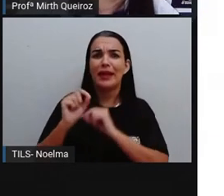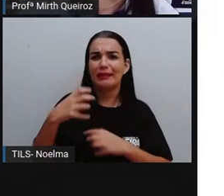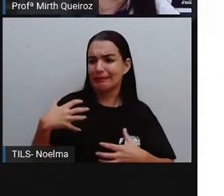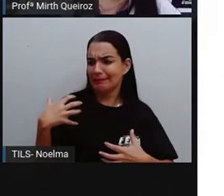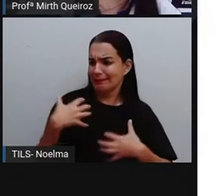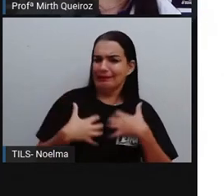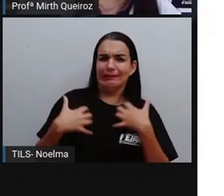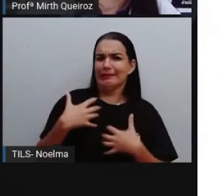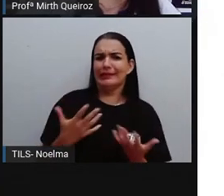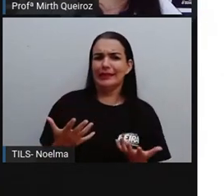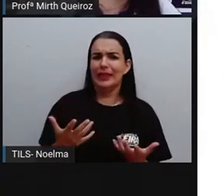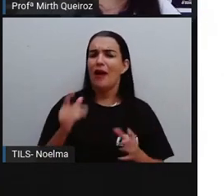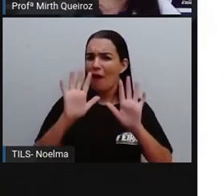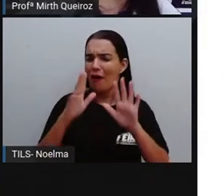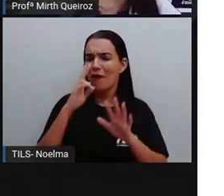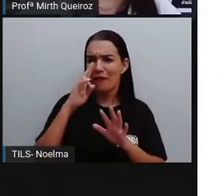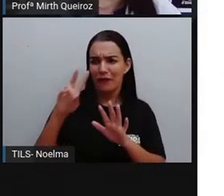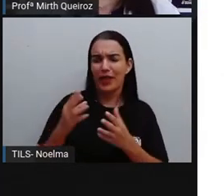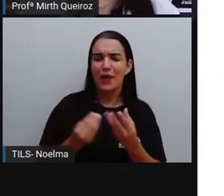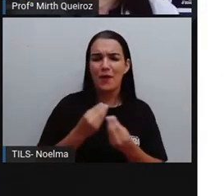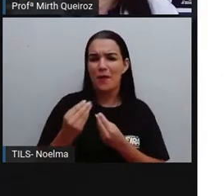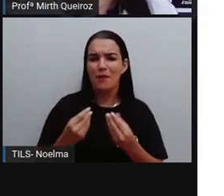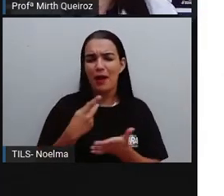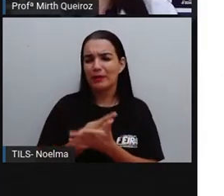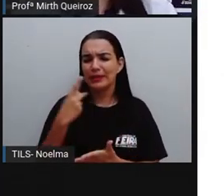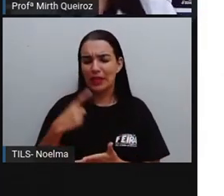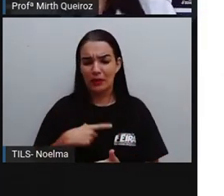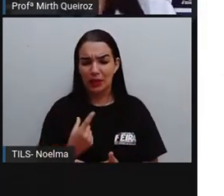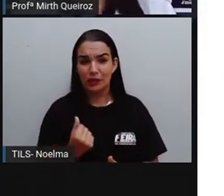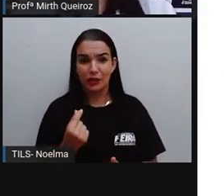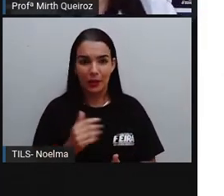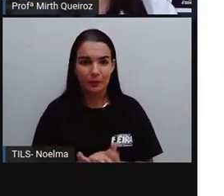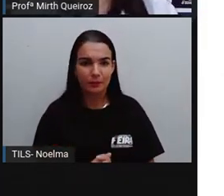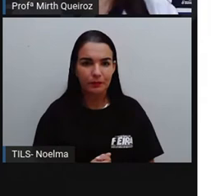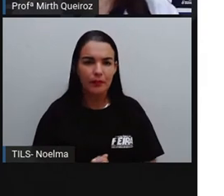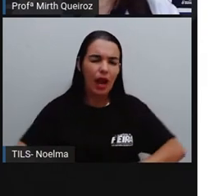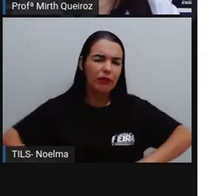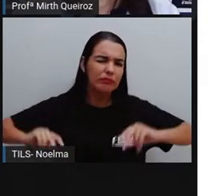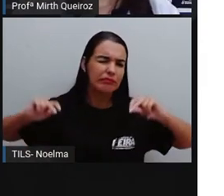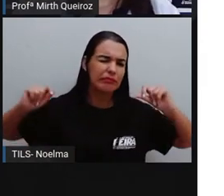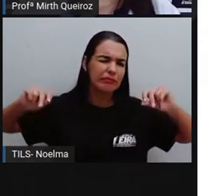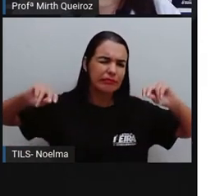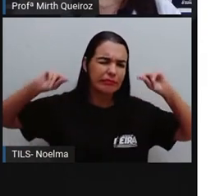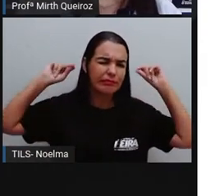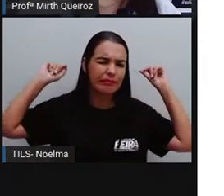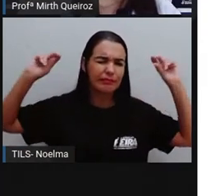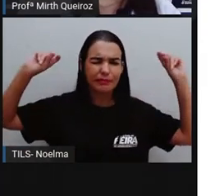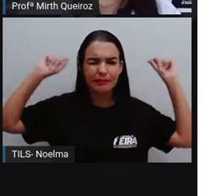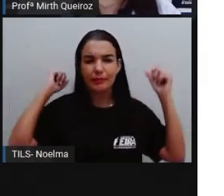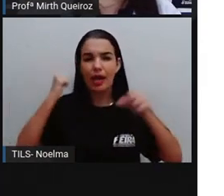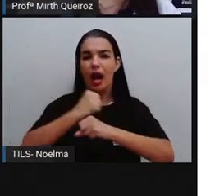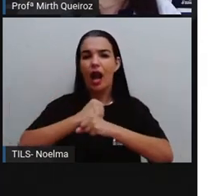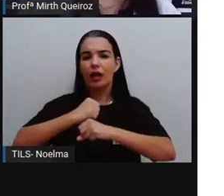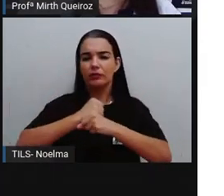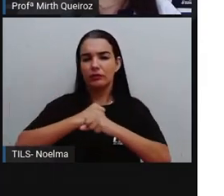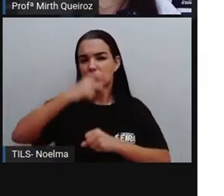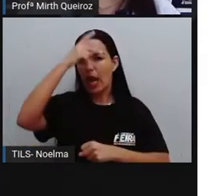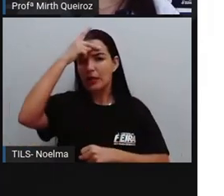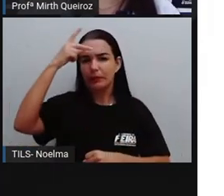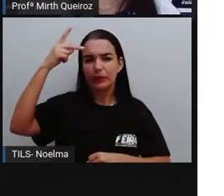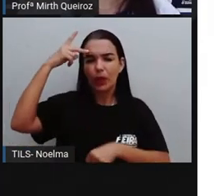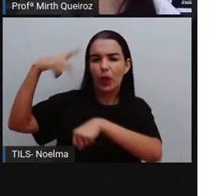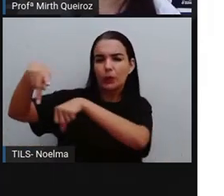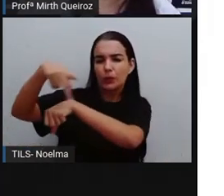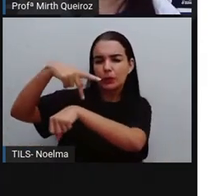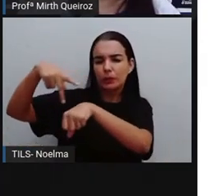Olha só, há centenas de anos, os noruegueses, eles